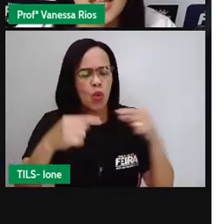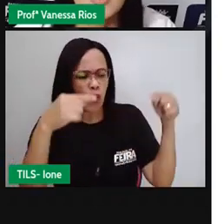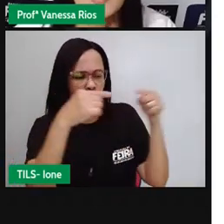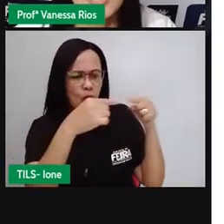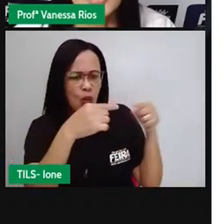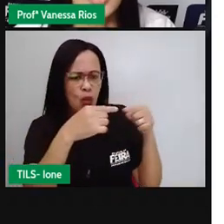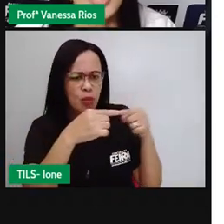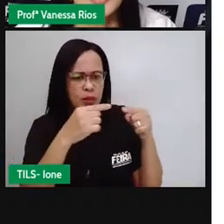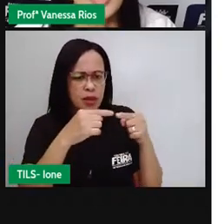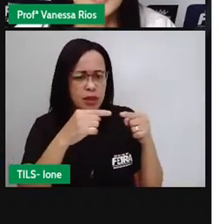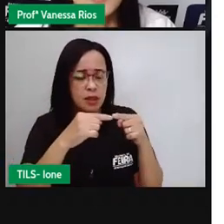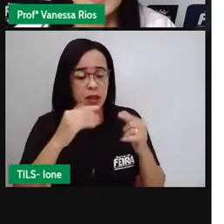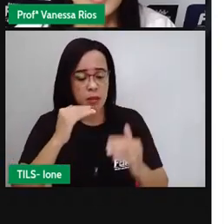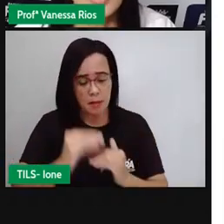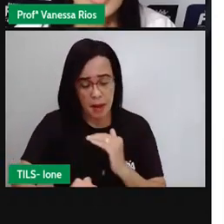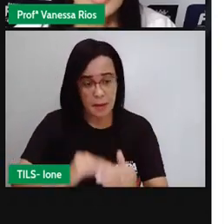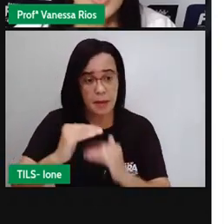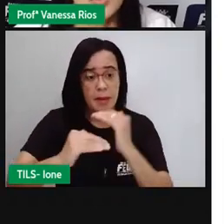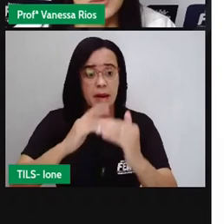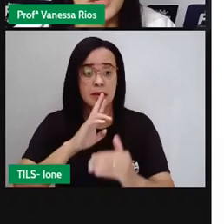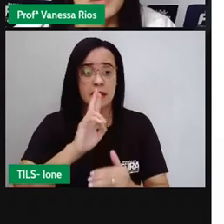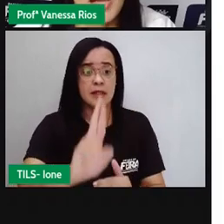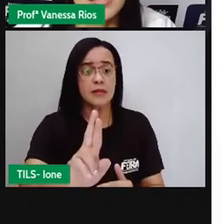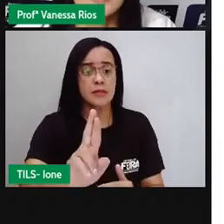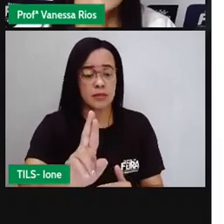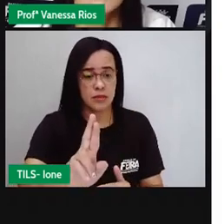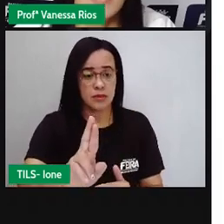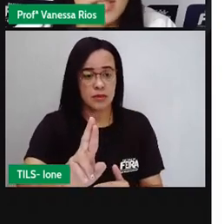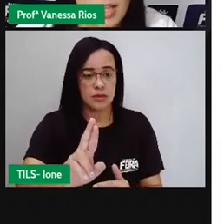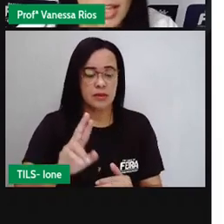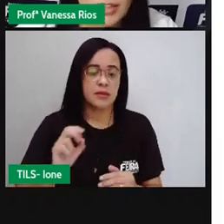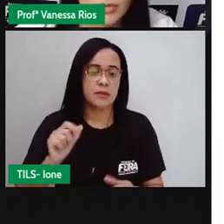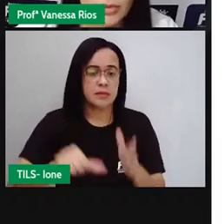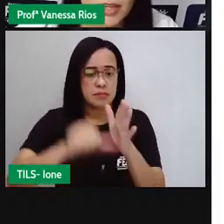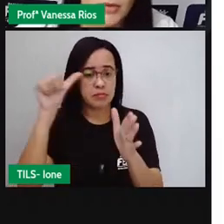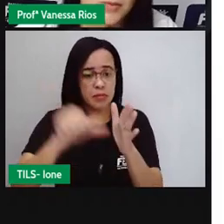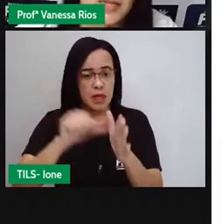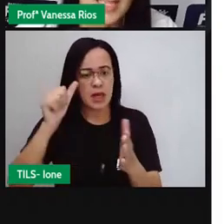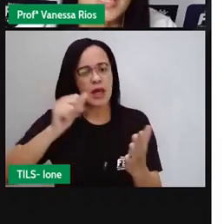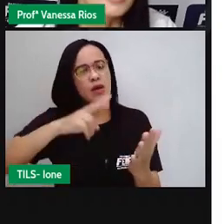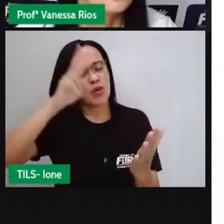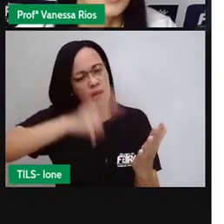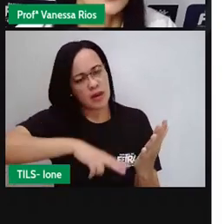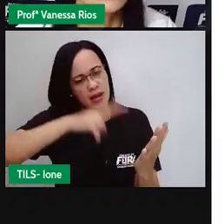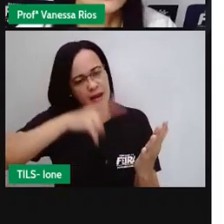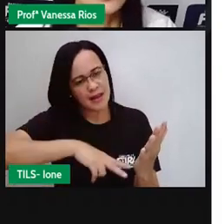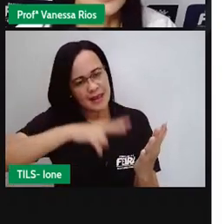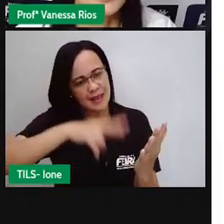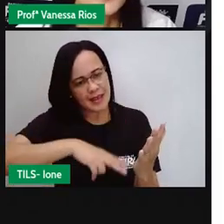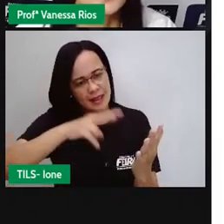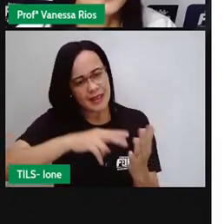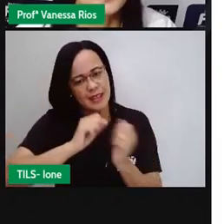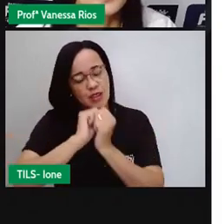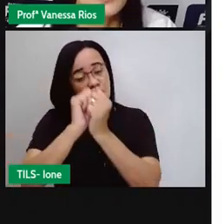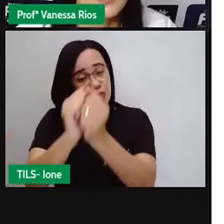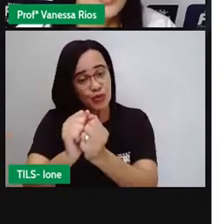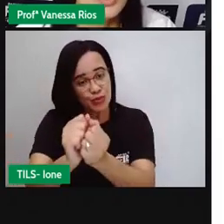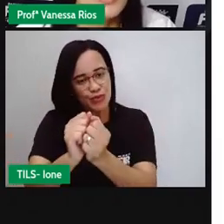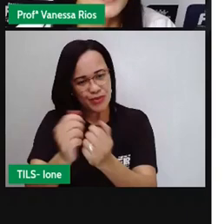desenvolver para chegar na resposta. Então, o primeiro passo, fazer a leitura. Acompanhe aí a leitura junto comigo.